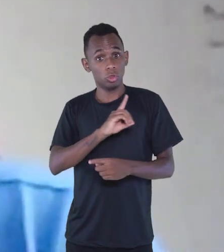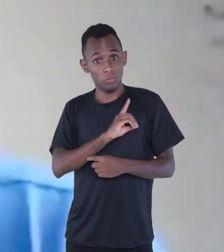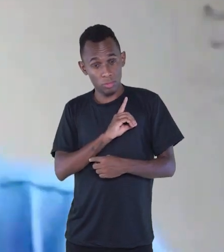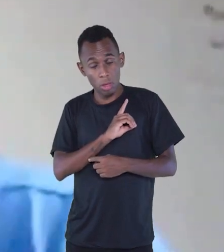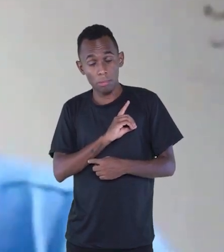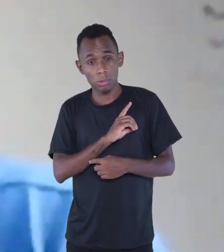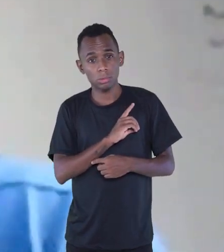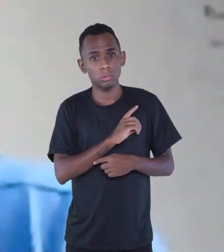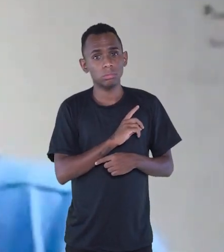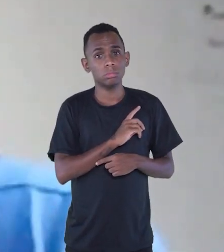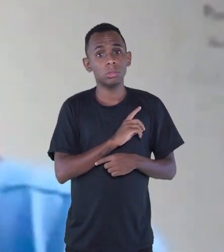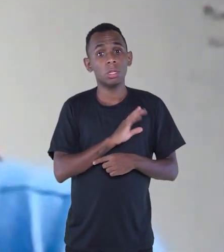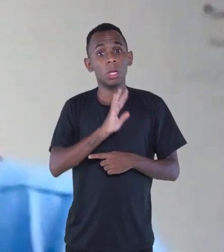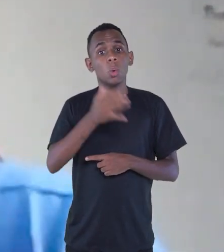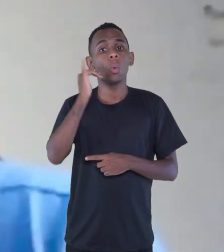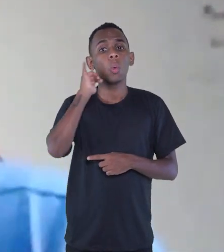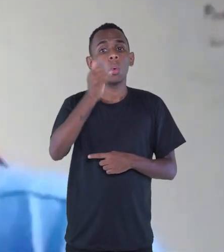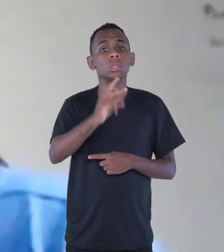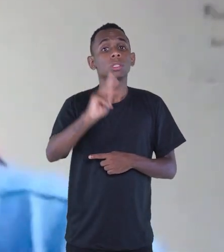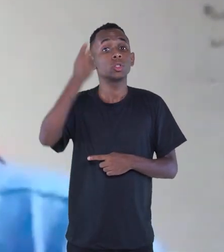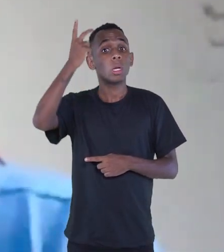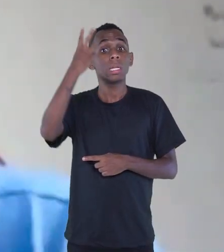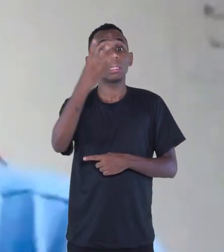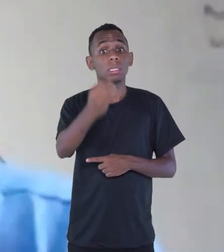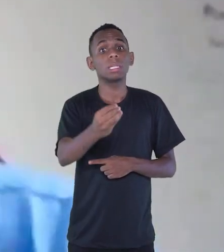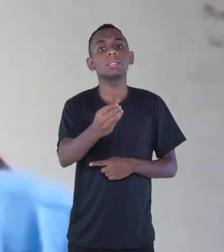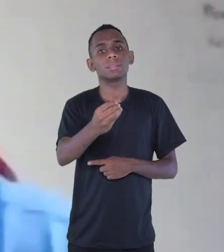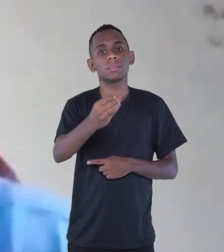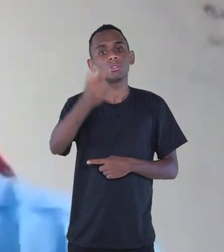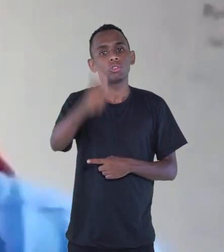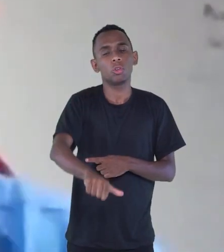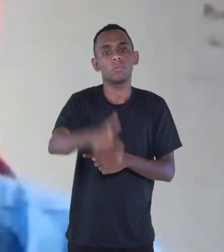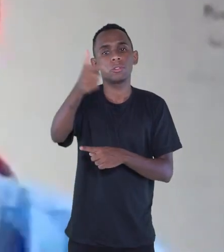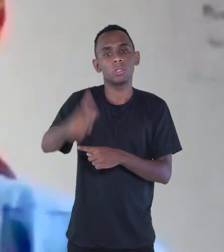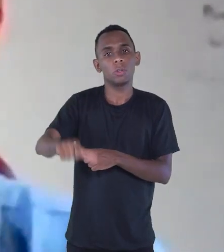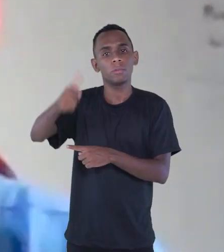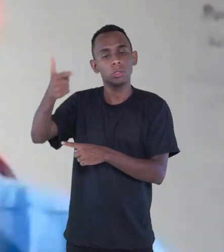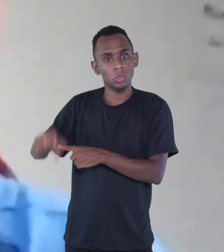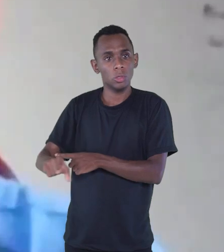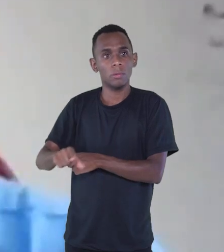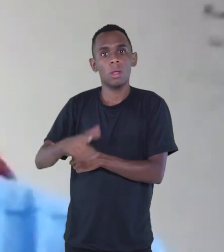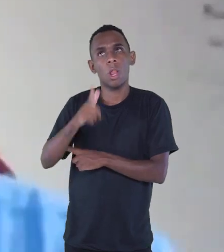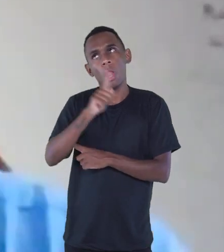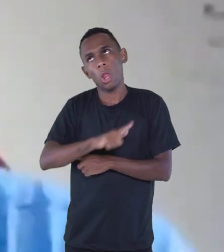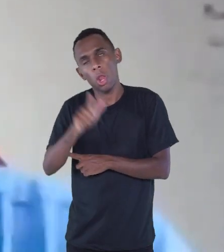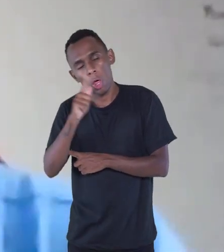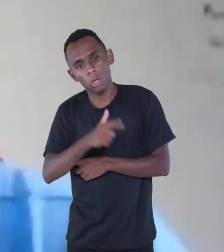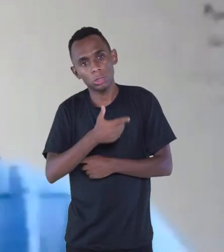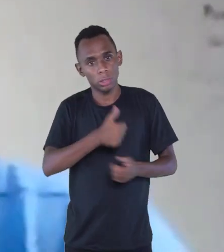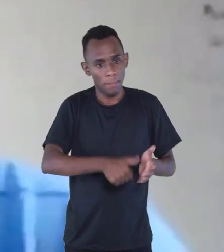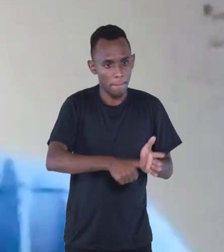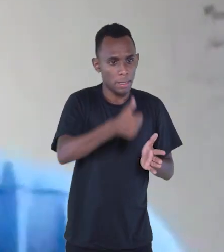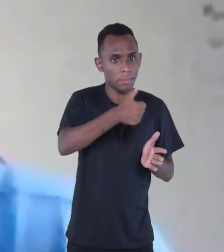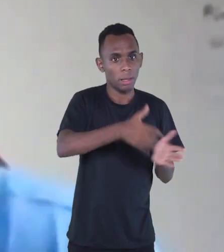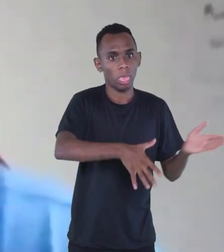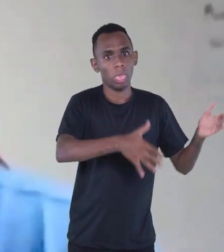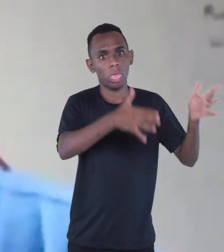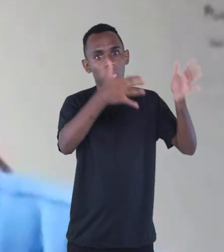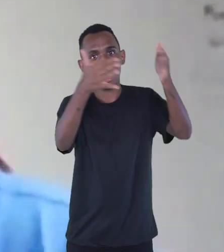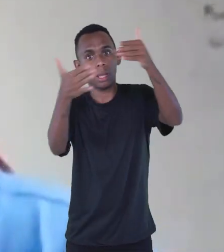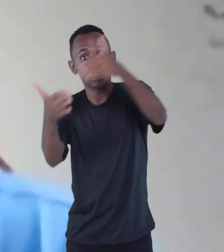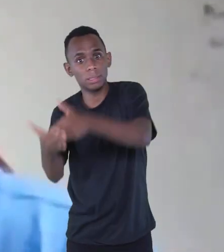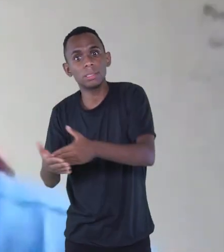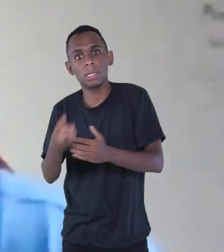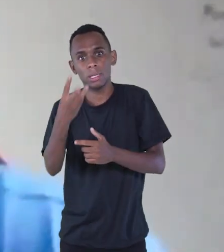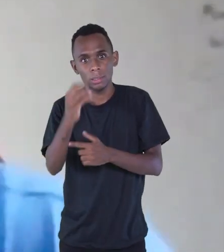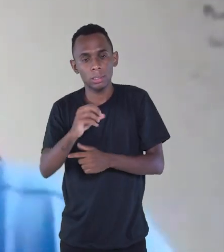história 30 vezes. Lógico que da primeira até a trigésima, história foi se modificando. E aí eu fui me